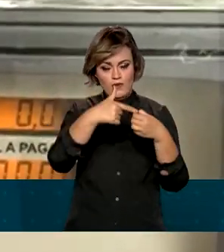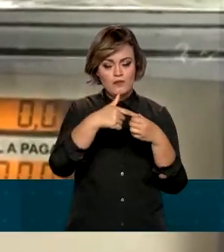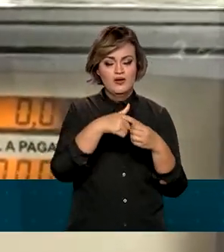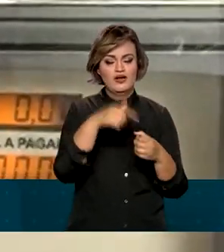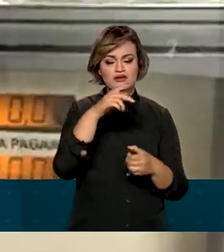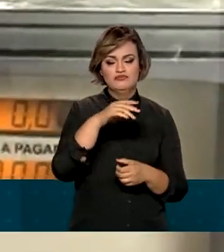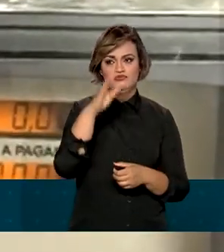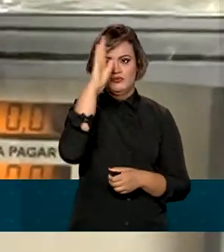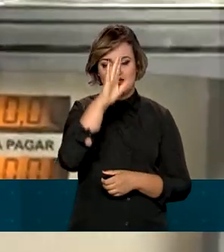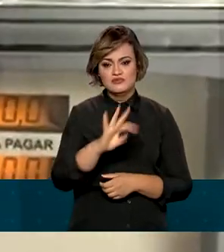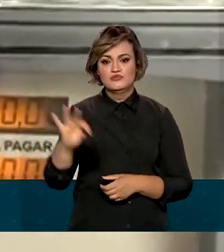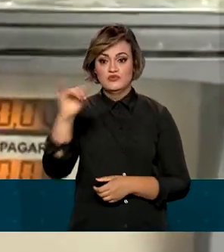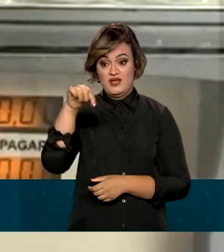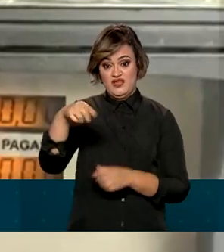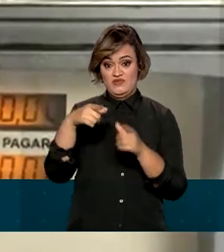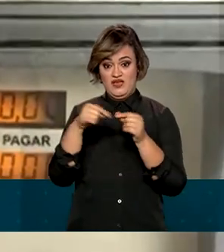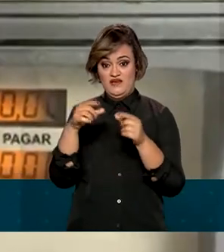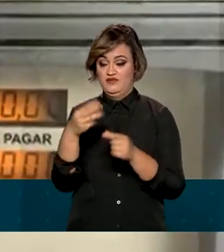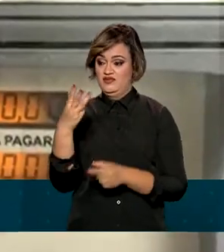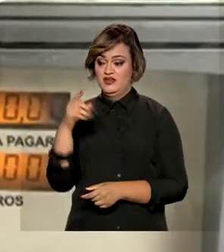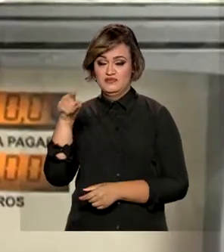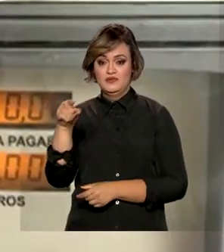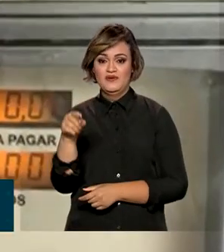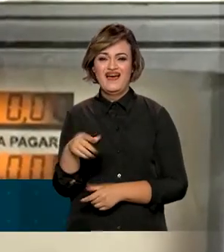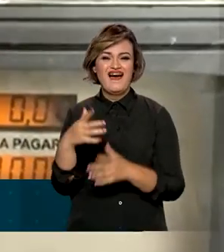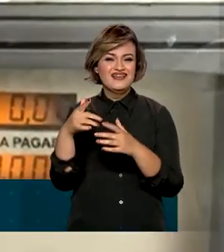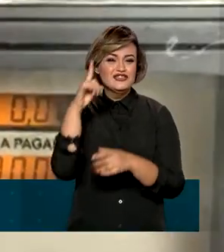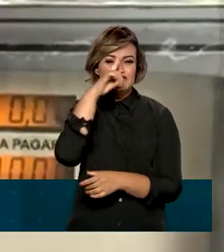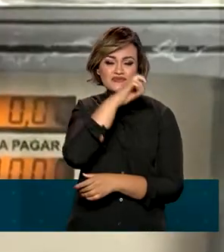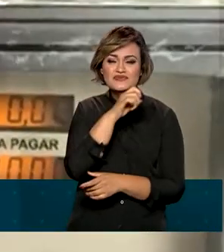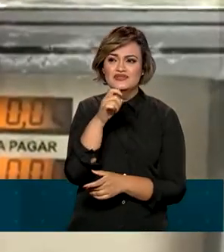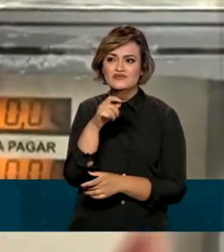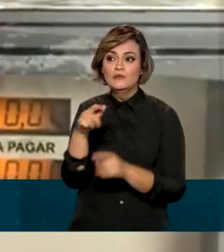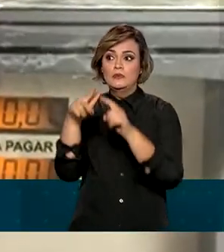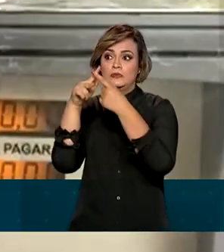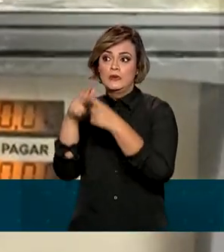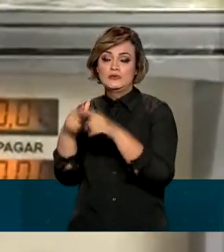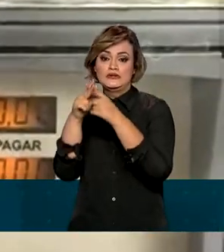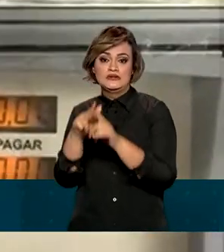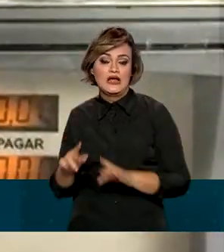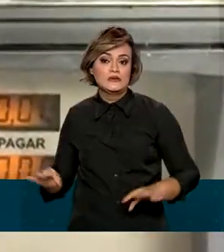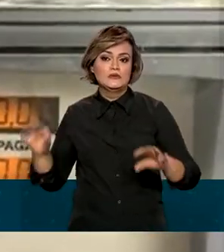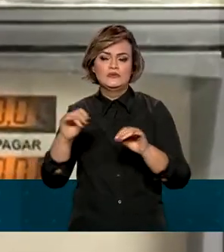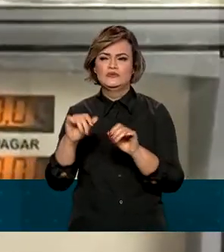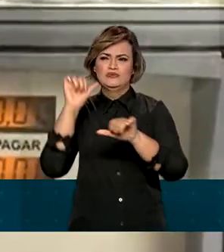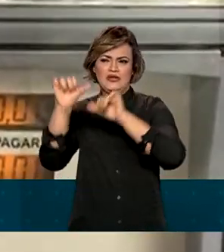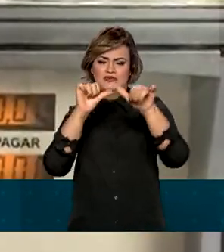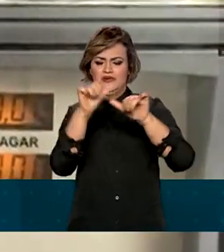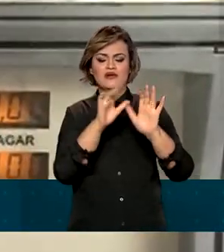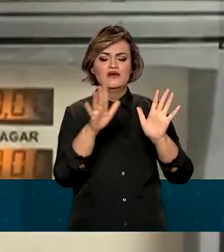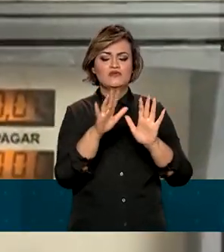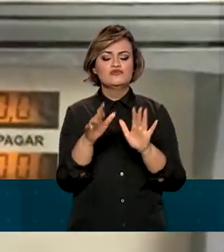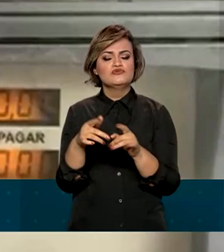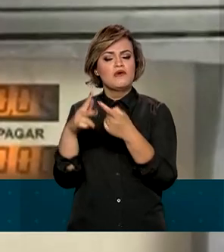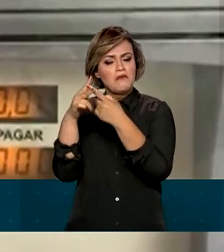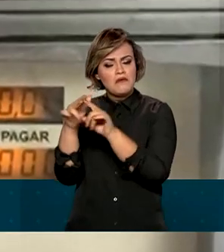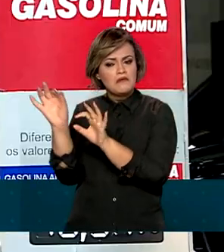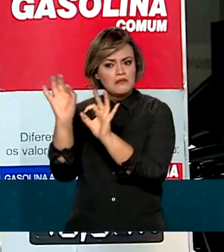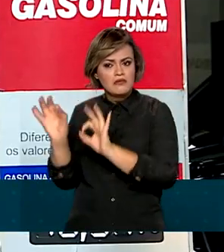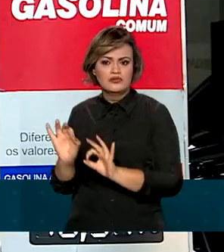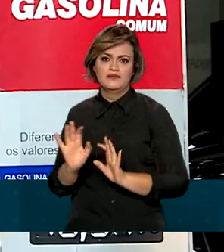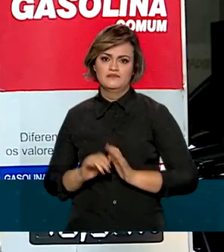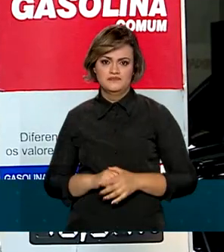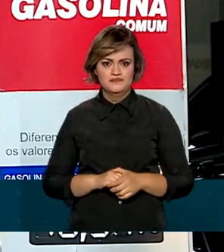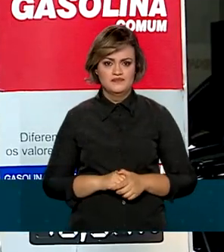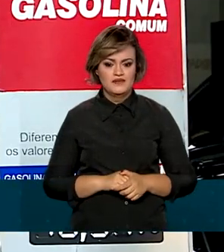Distrito Federal quase 3 mil bombas, o que seria muito difícil modificá-las, trocar painel e mexer nas suas configurações.